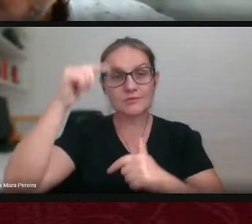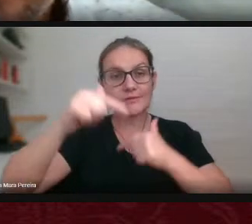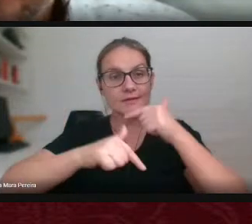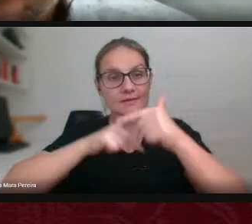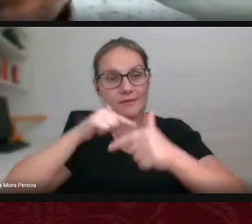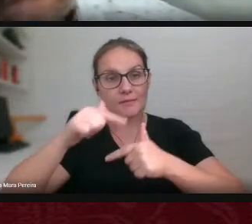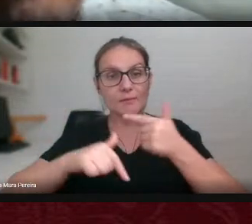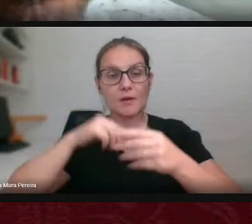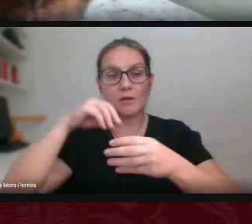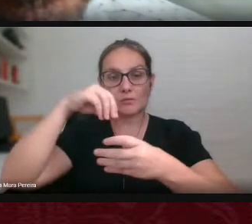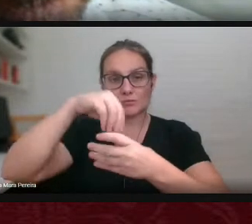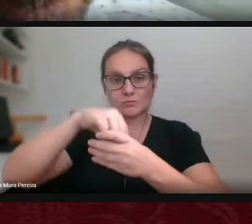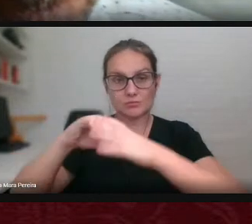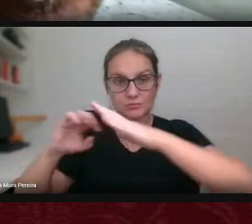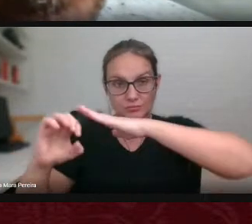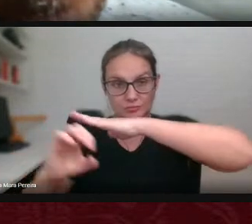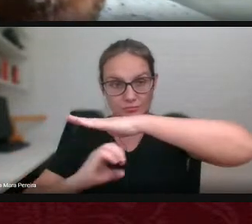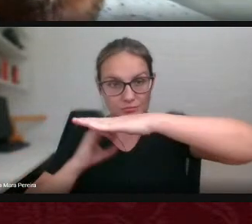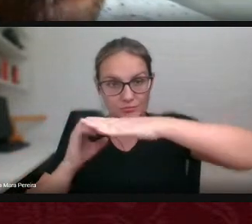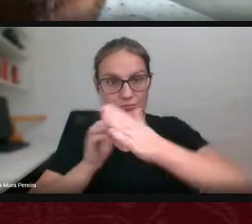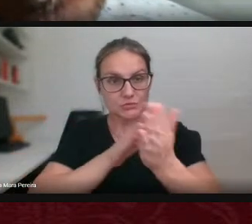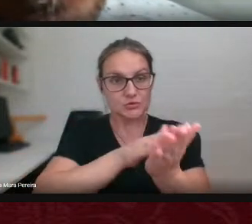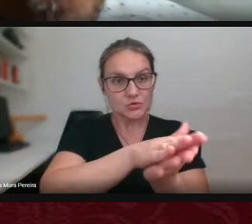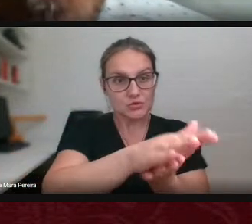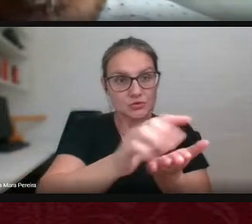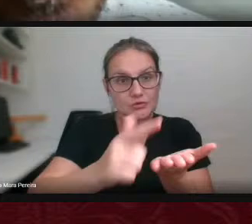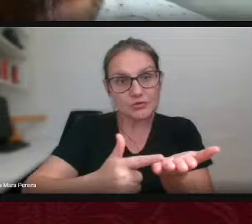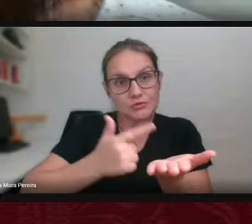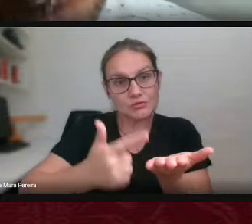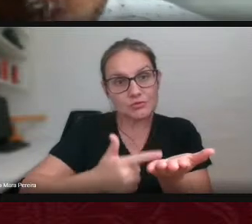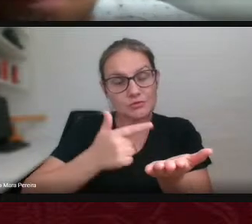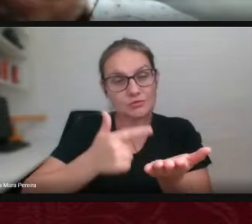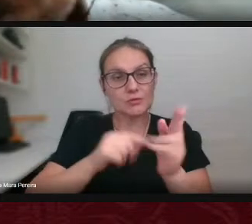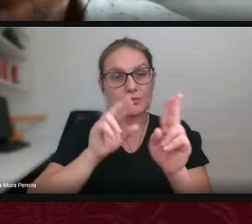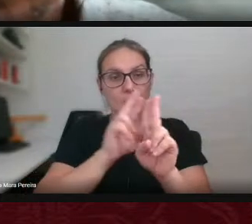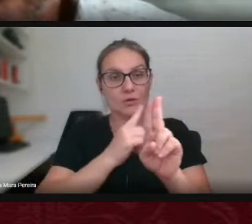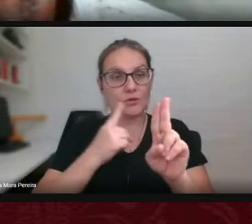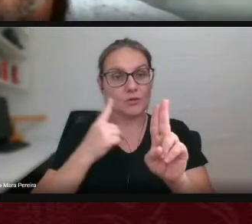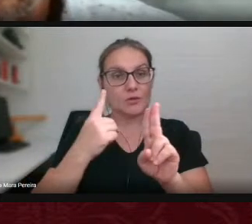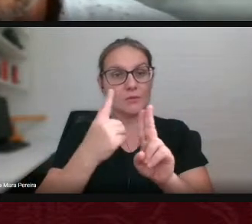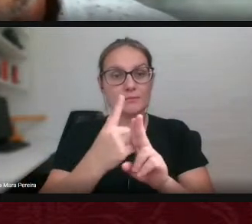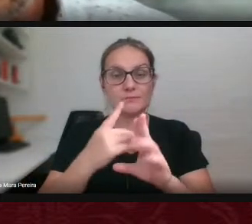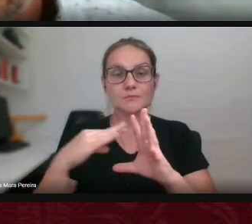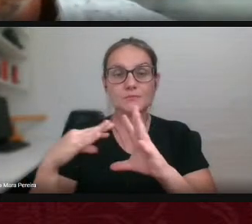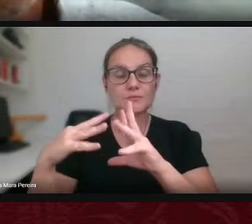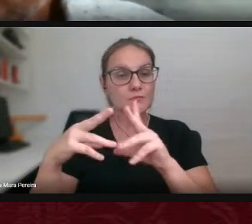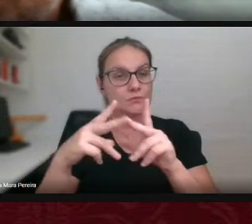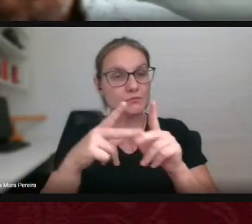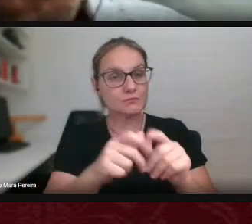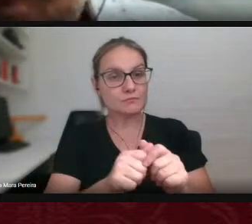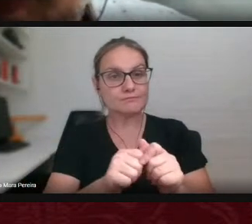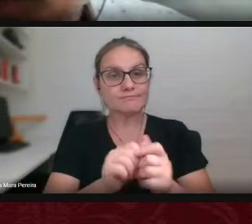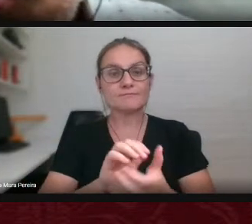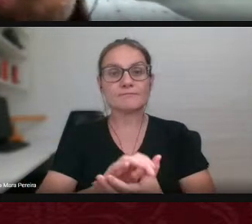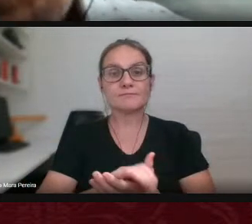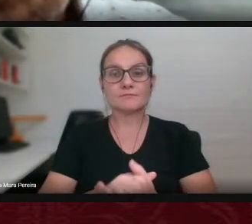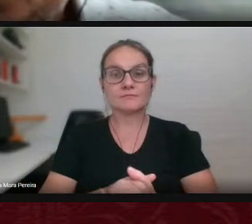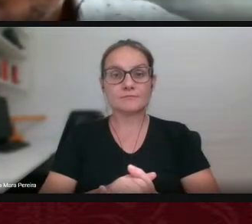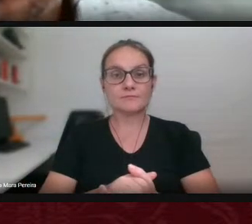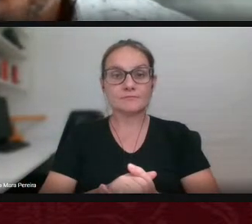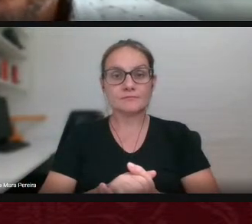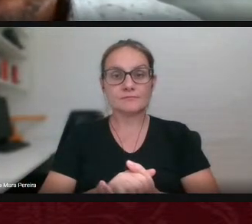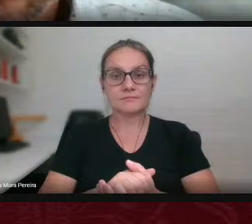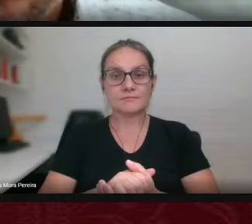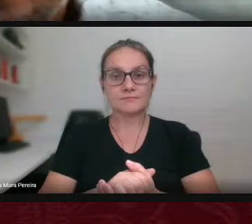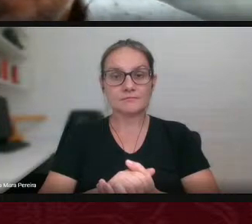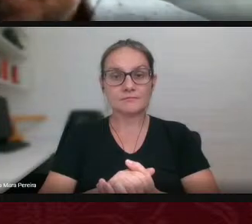Sinara a equipe da revisão a Raquel a Rosa